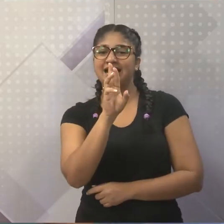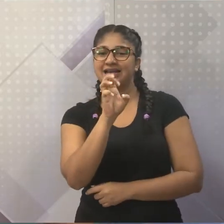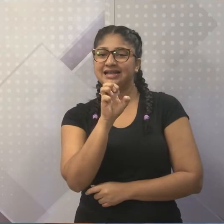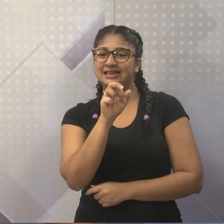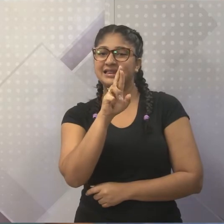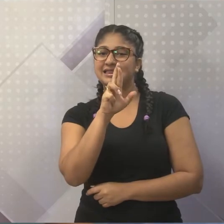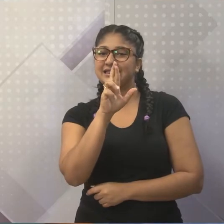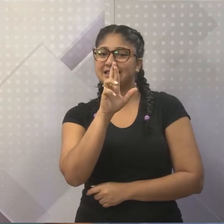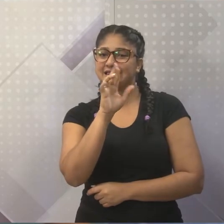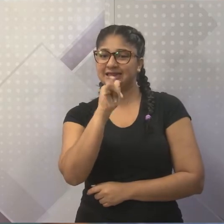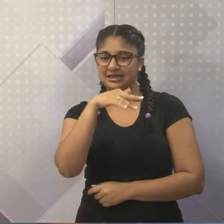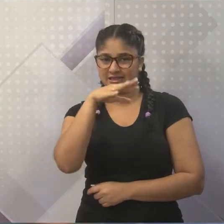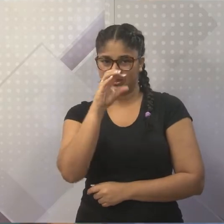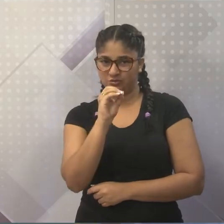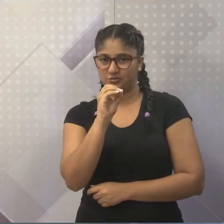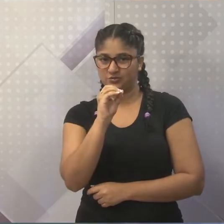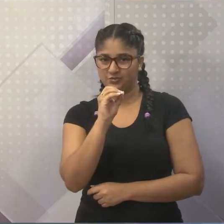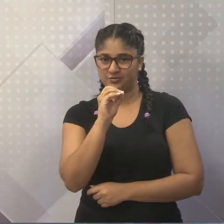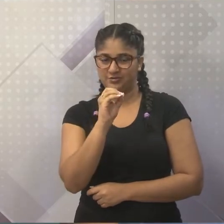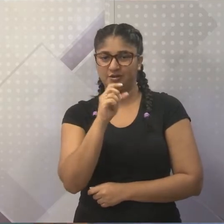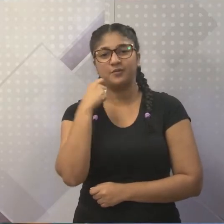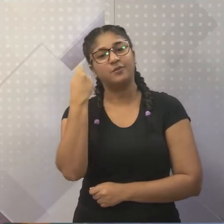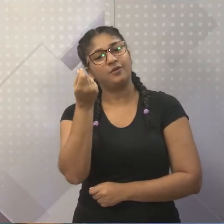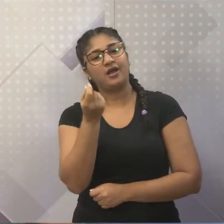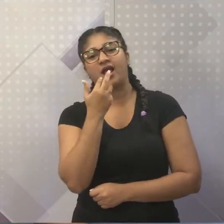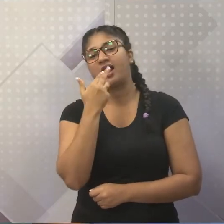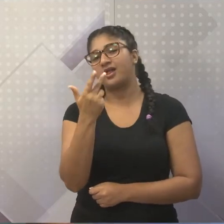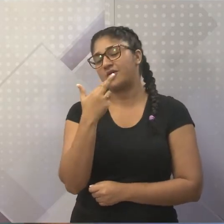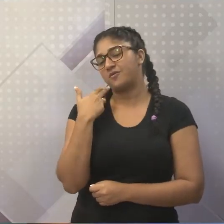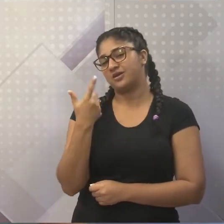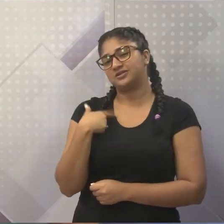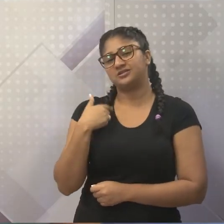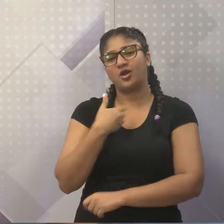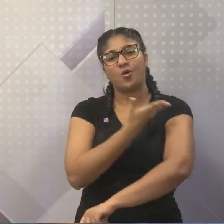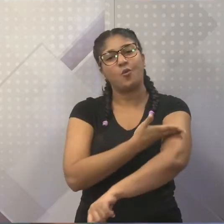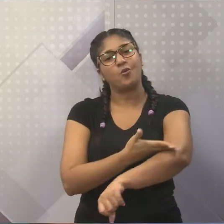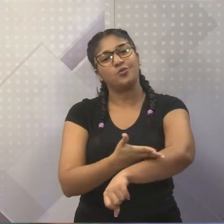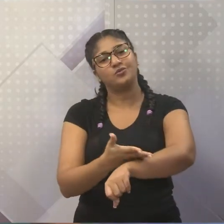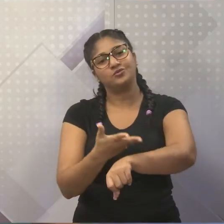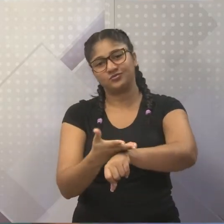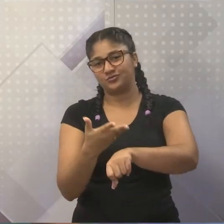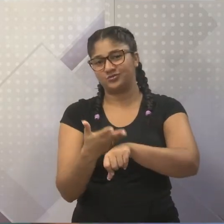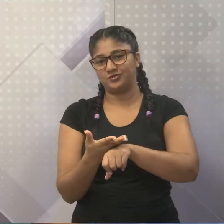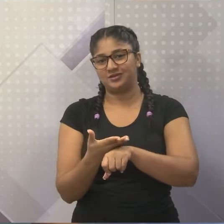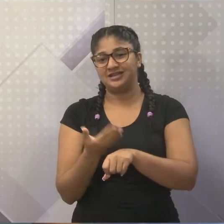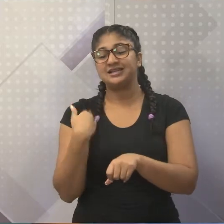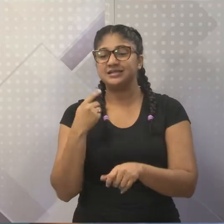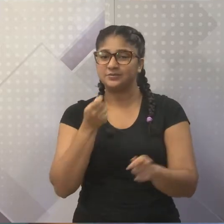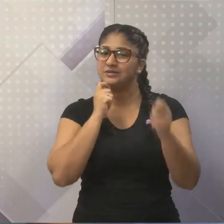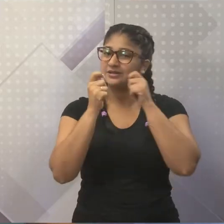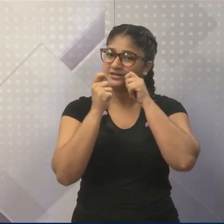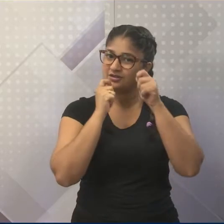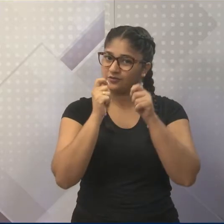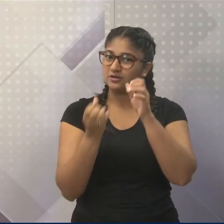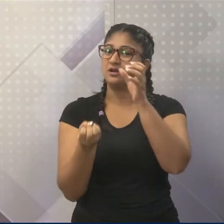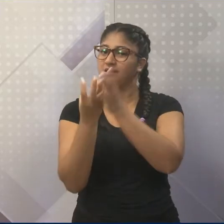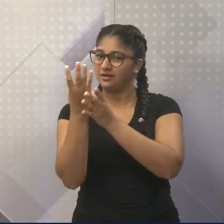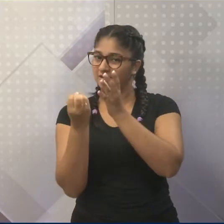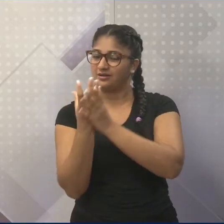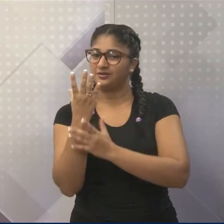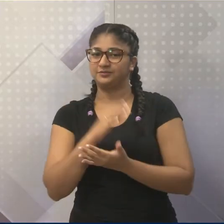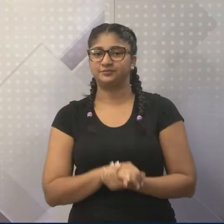brasileira. treino. Letra I. Os vícios de linguagem, que nós estamos tão acostumados a E dentro da entrevista aparece, viu? É. Muito.